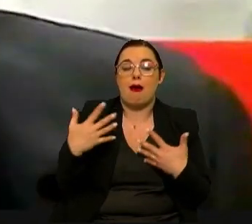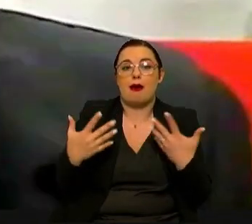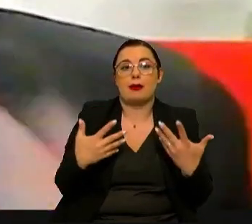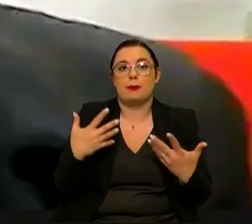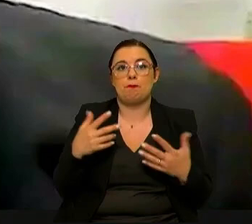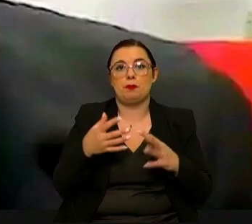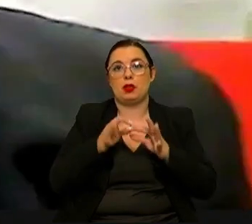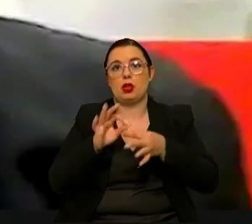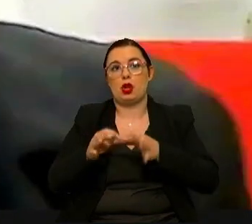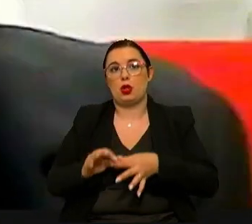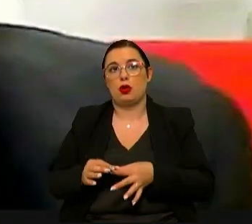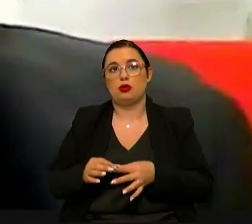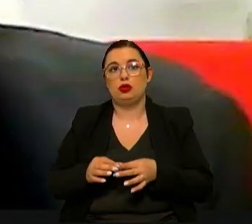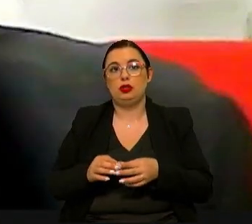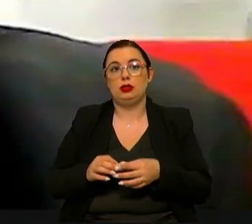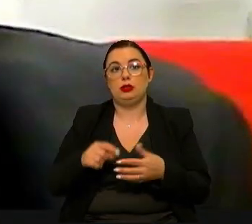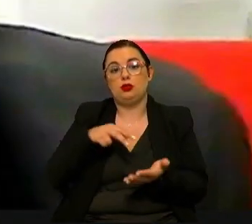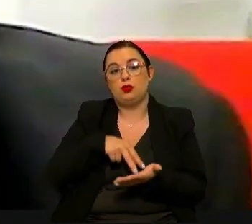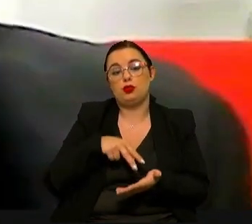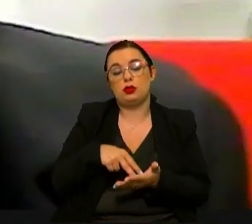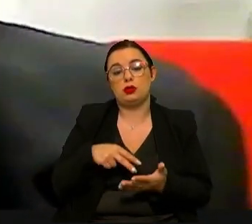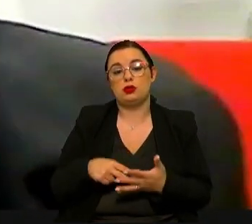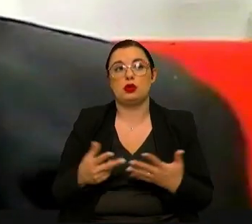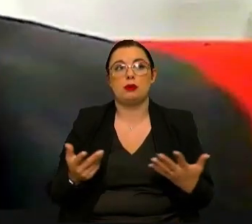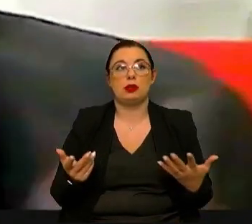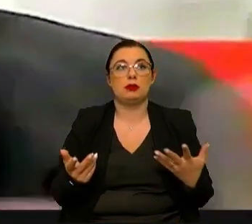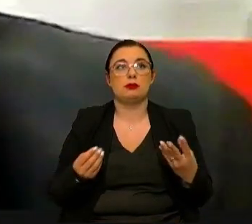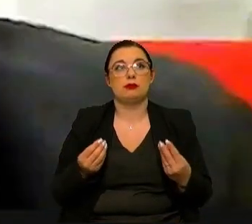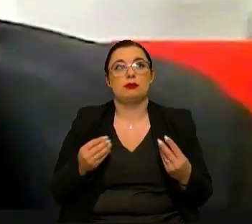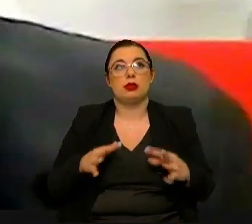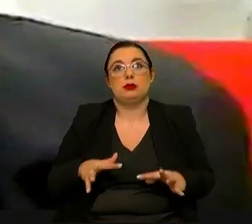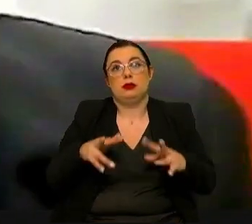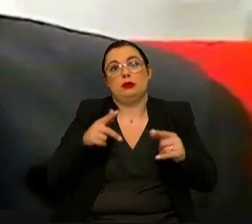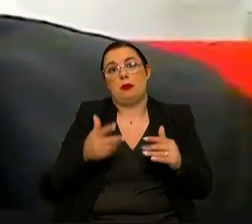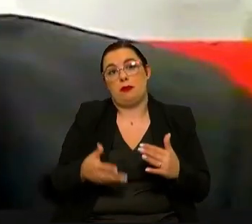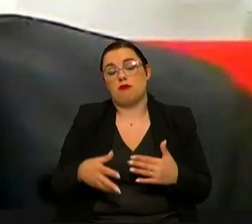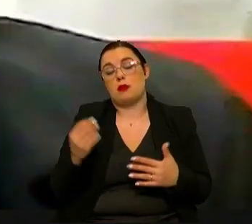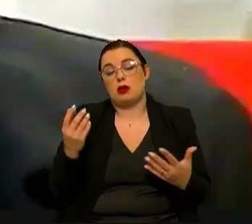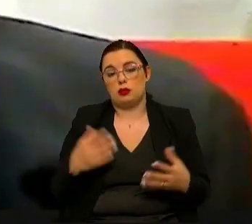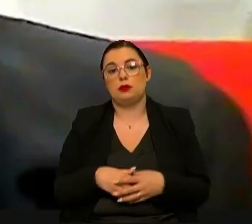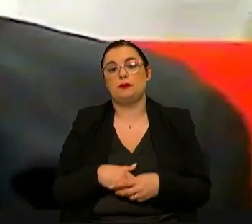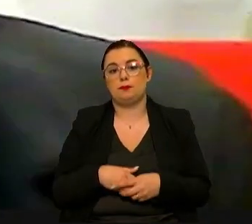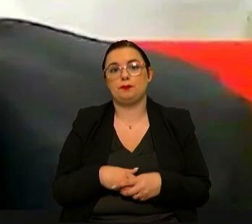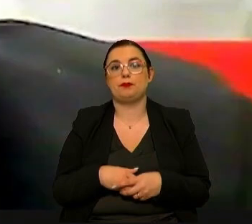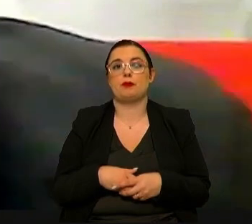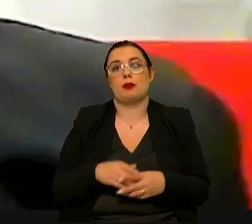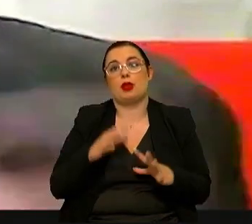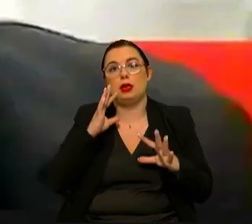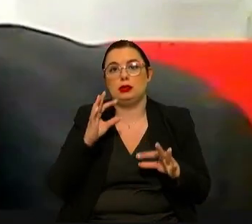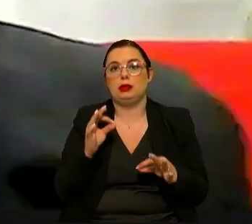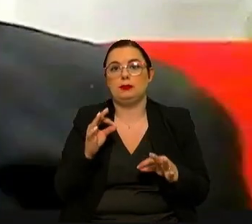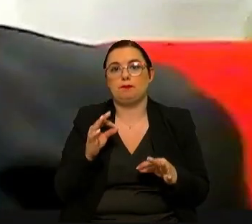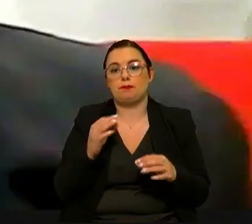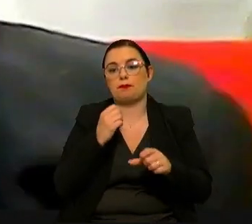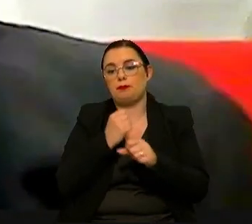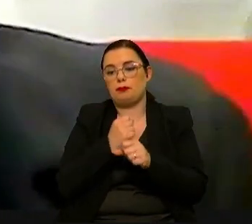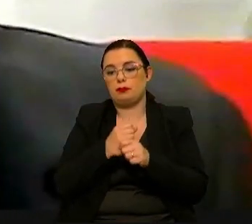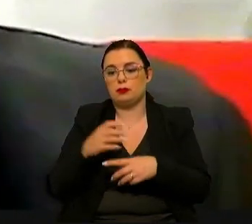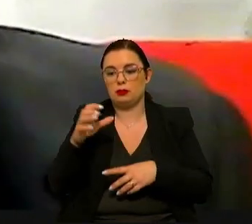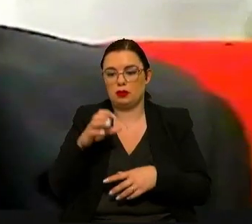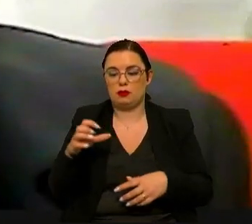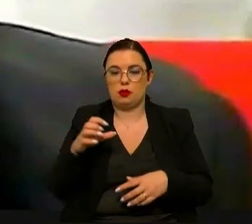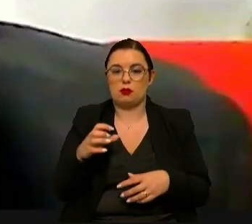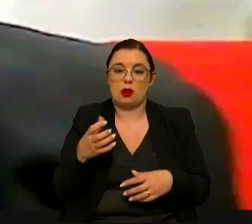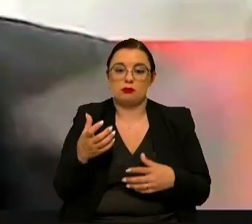seguimento deste posicionamento, possa ser mais desenvolvida e, com isto, de uma forma colaborativa e